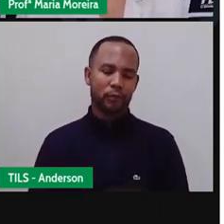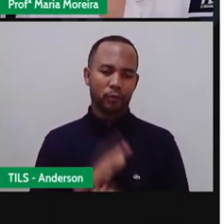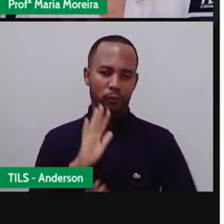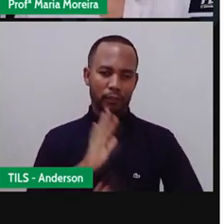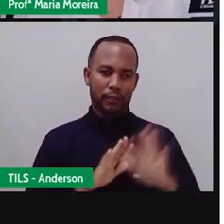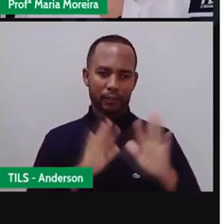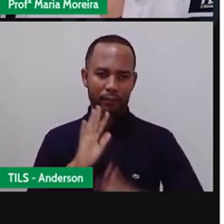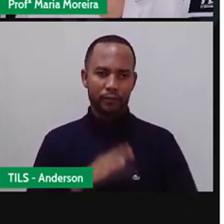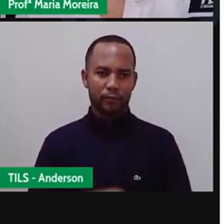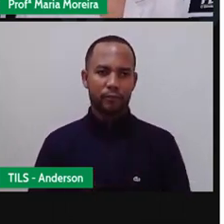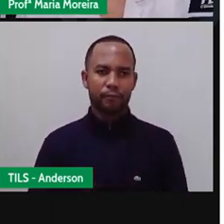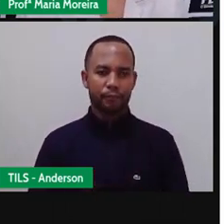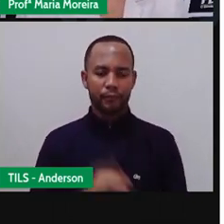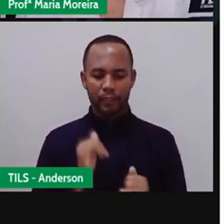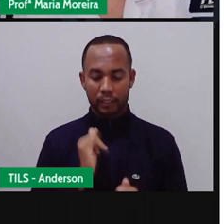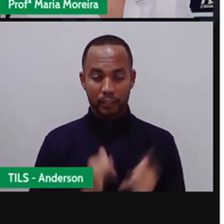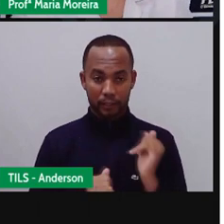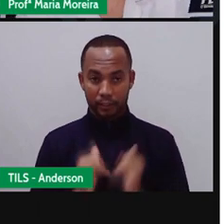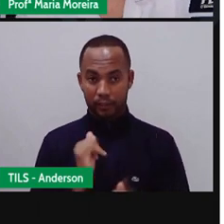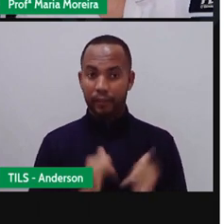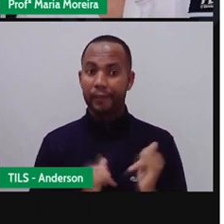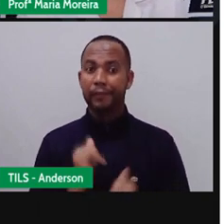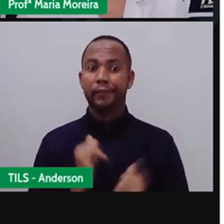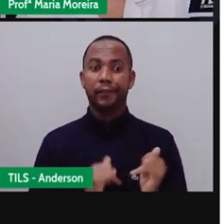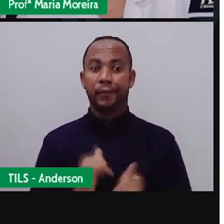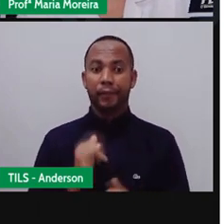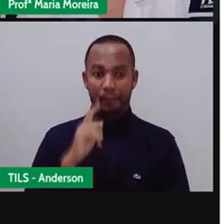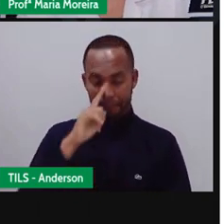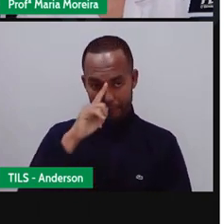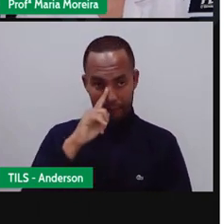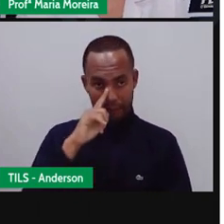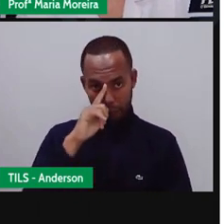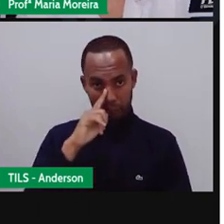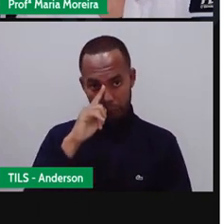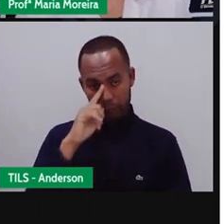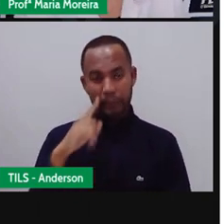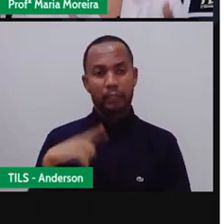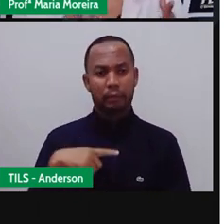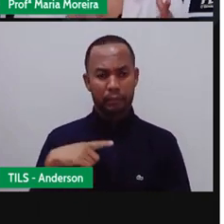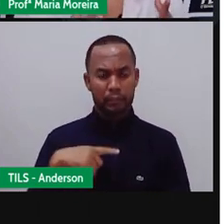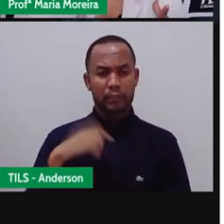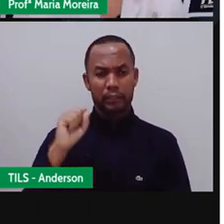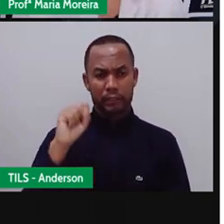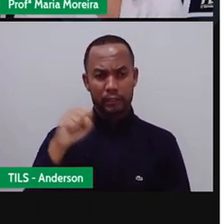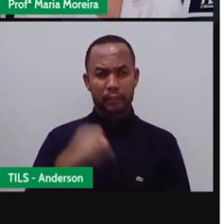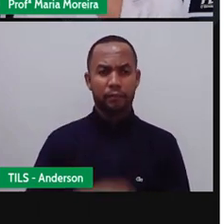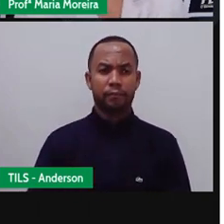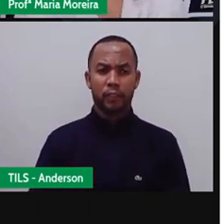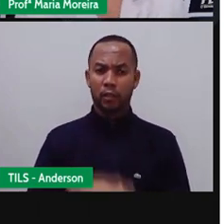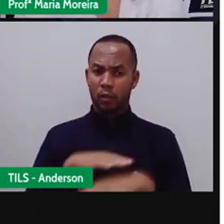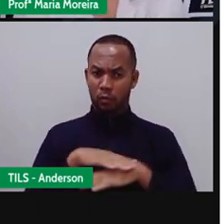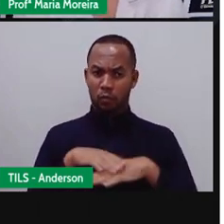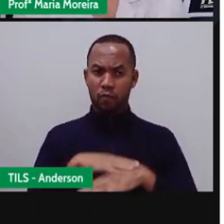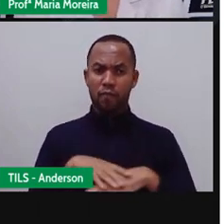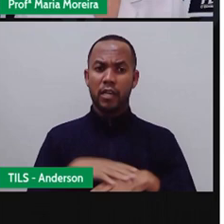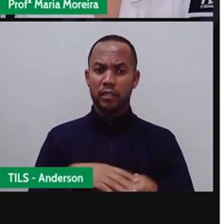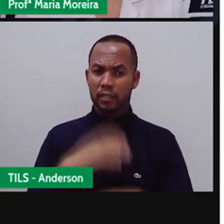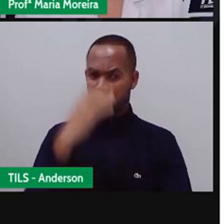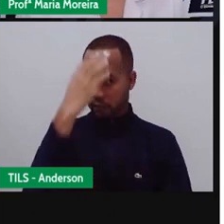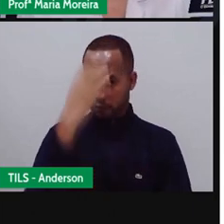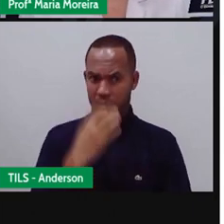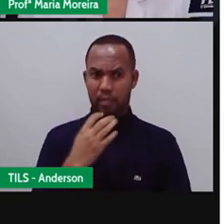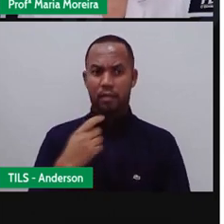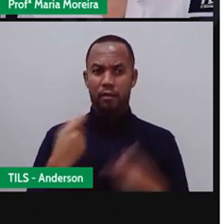Então, a internet possibilita esse grande risco aí de pedofilia. A conversa agora é séria e vocês precisam prestar